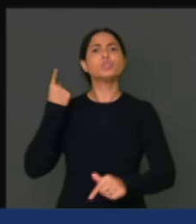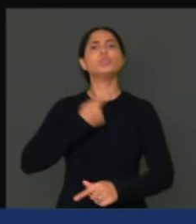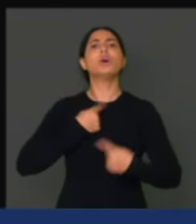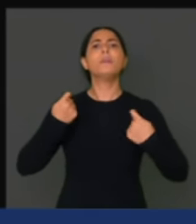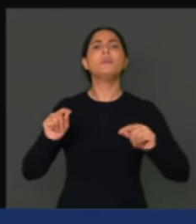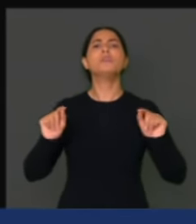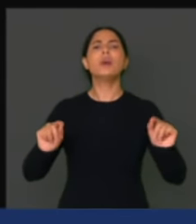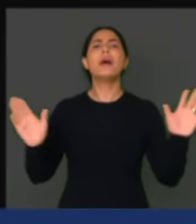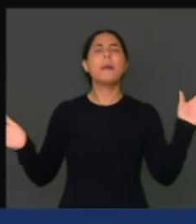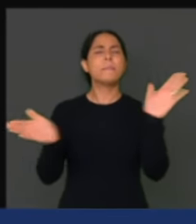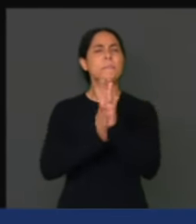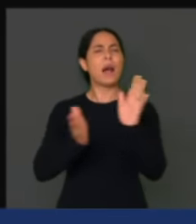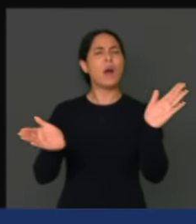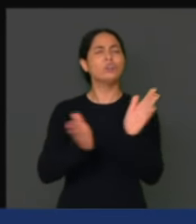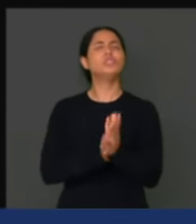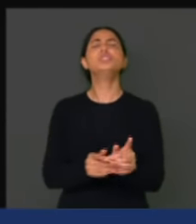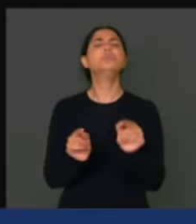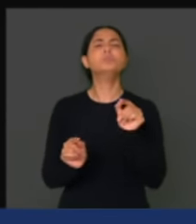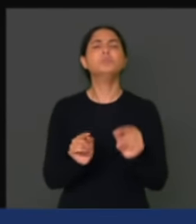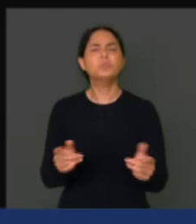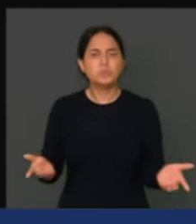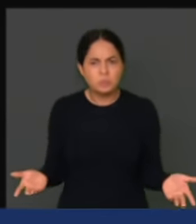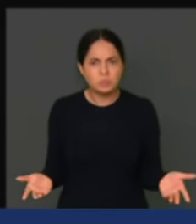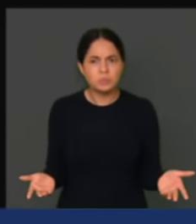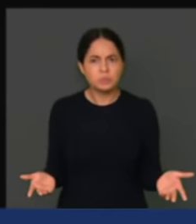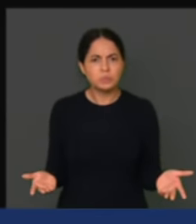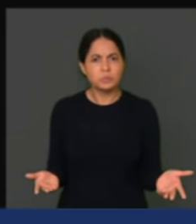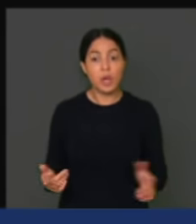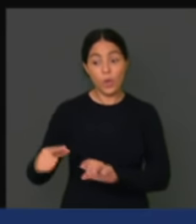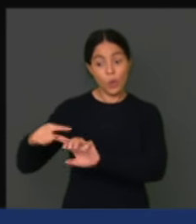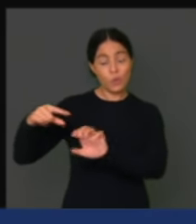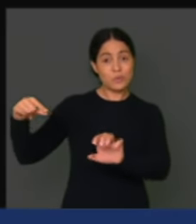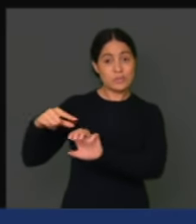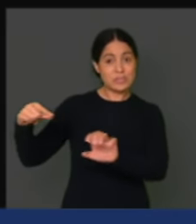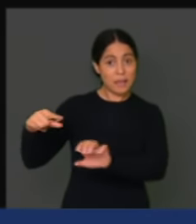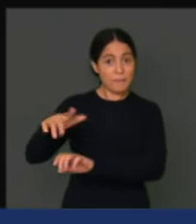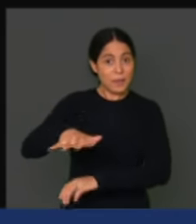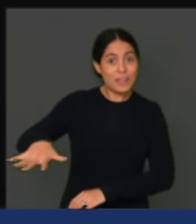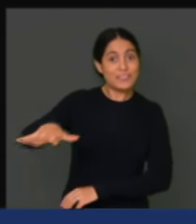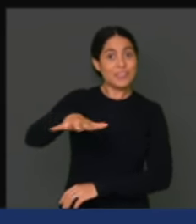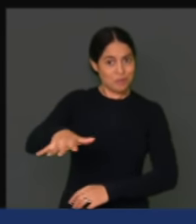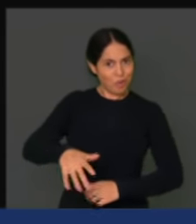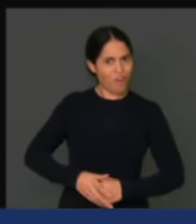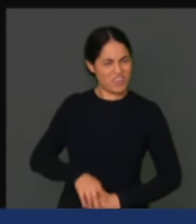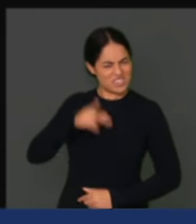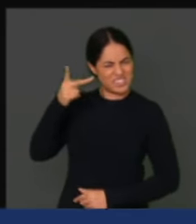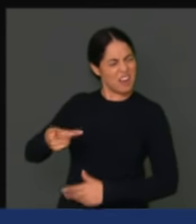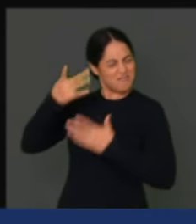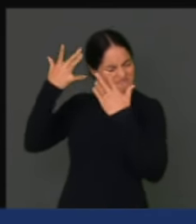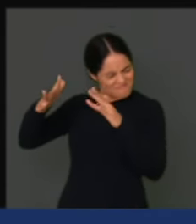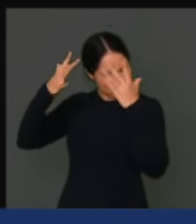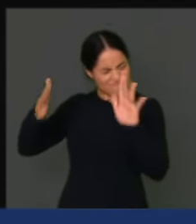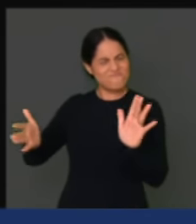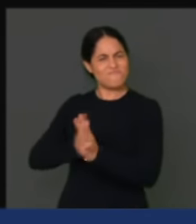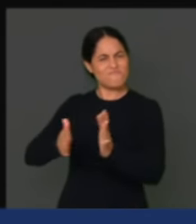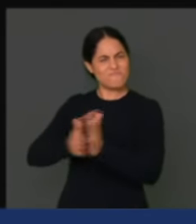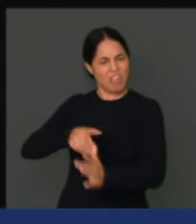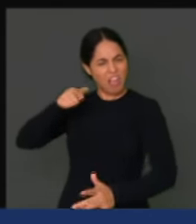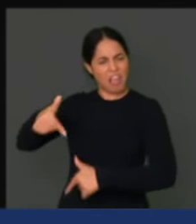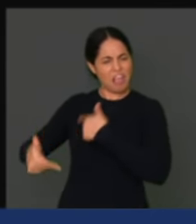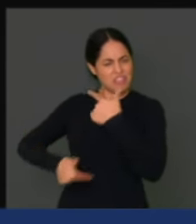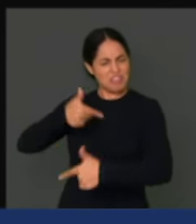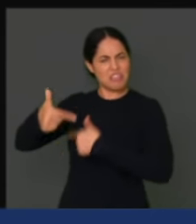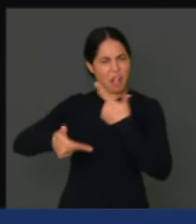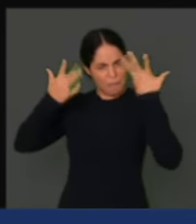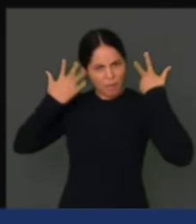aplaudimos cada vez mais os empreendedores. O empreendedor é um batalhador por natureza. A